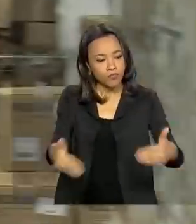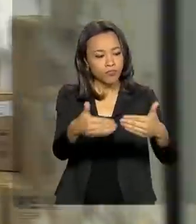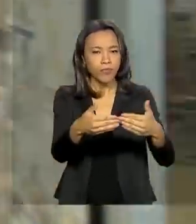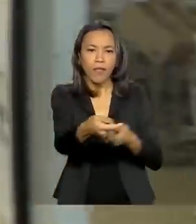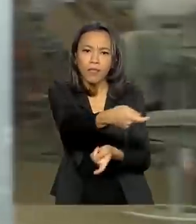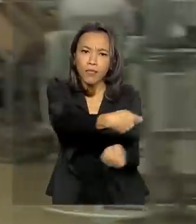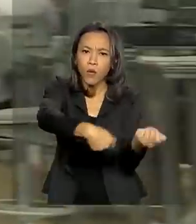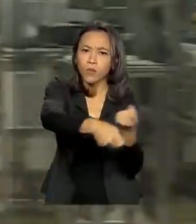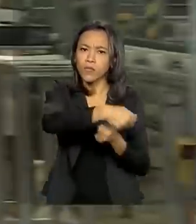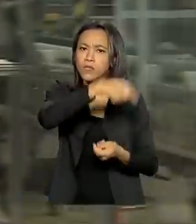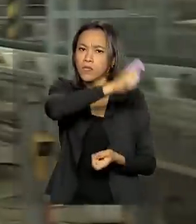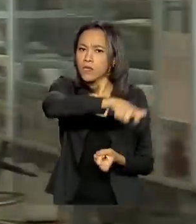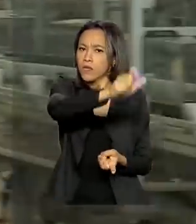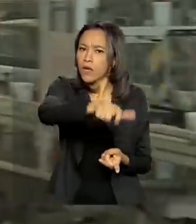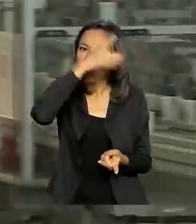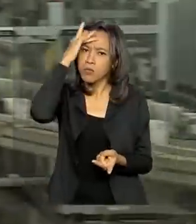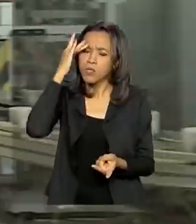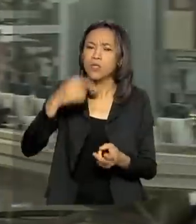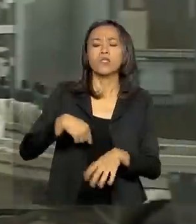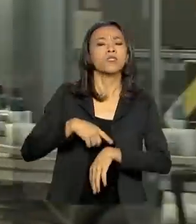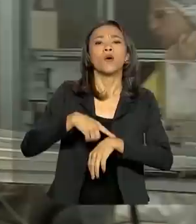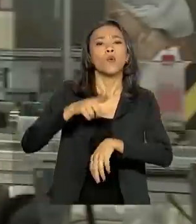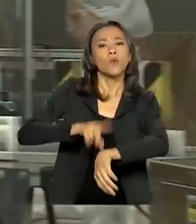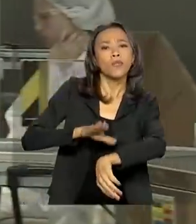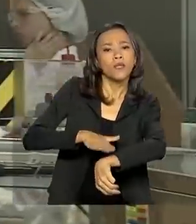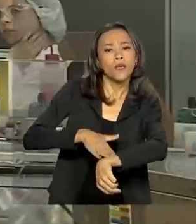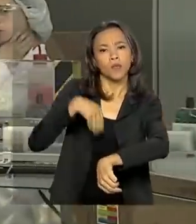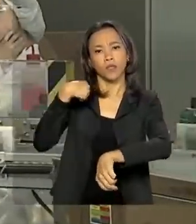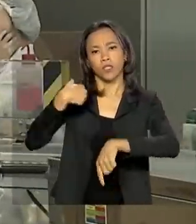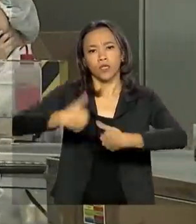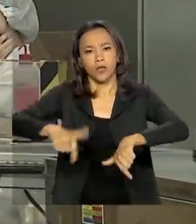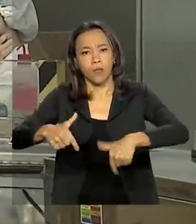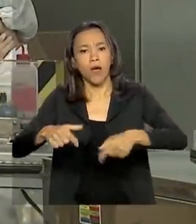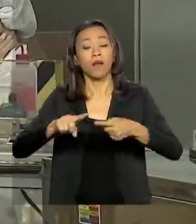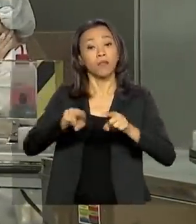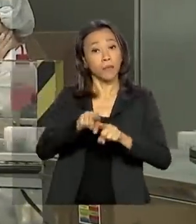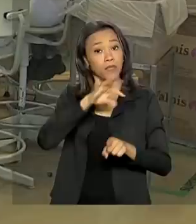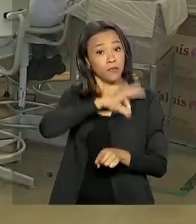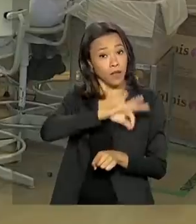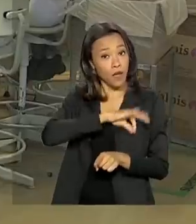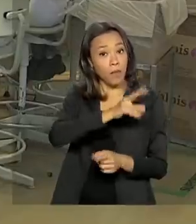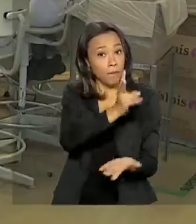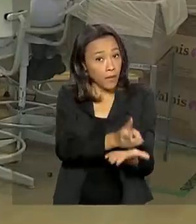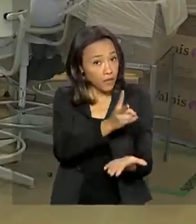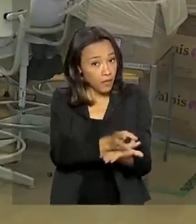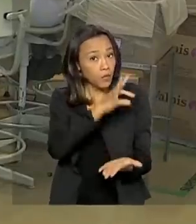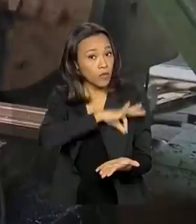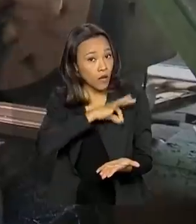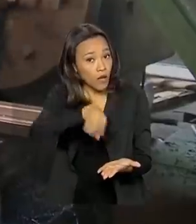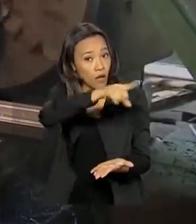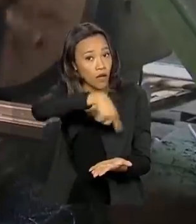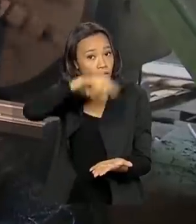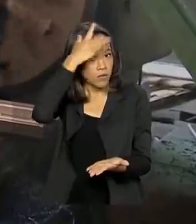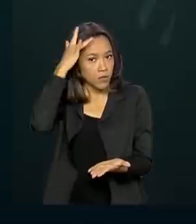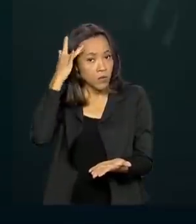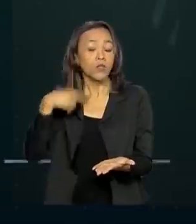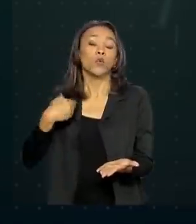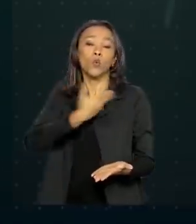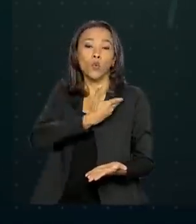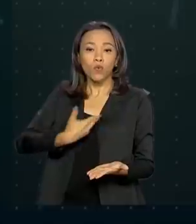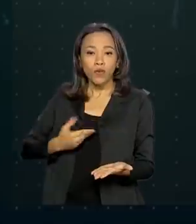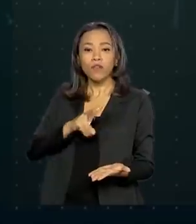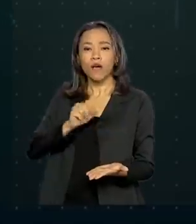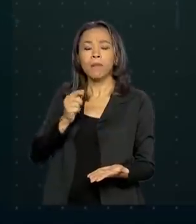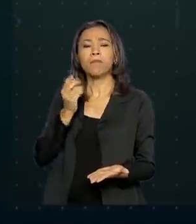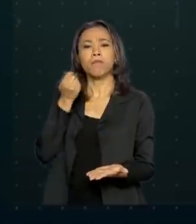redução proporcional da jornada de trabalho e do salário. Para preservar a renda do trabalhador, o governo vai pagar a diferença. A